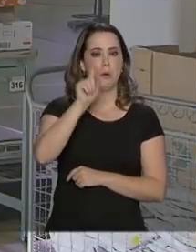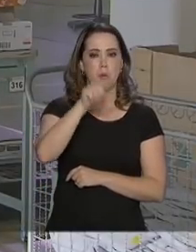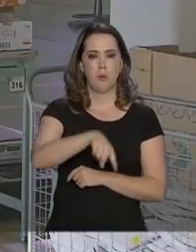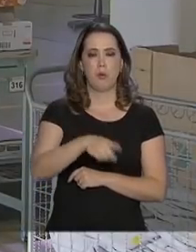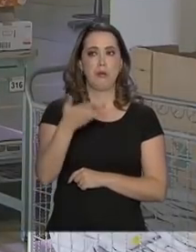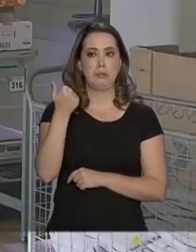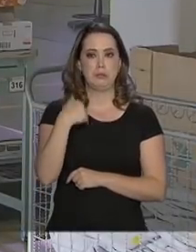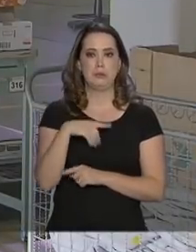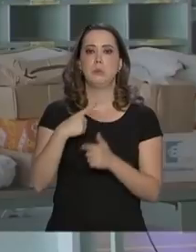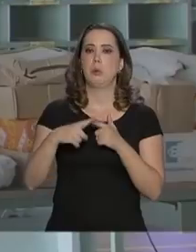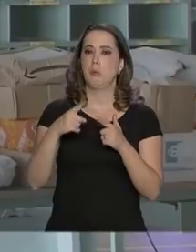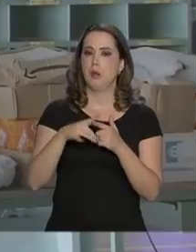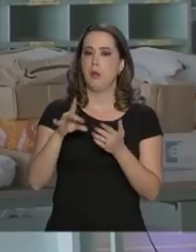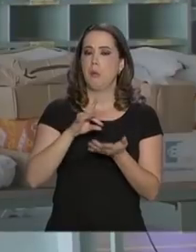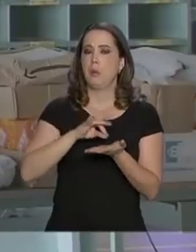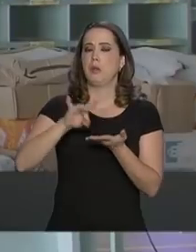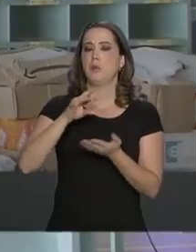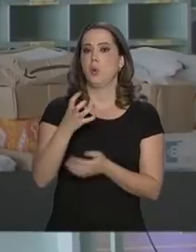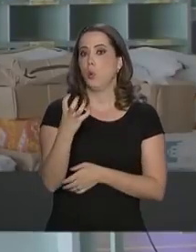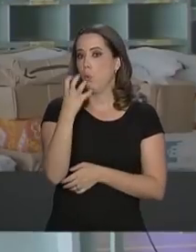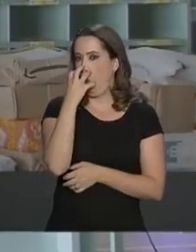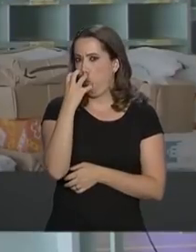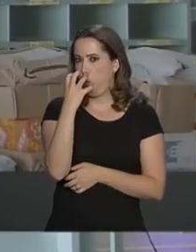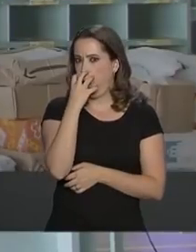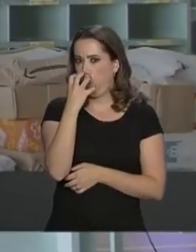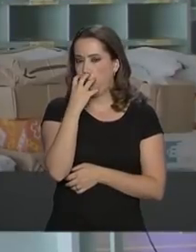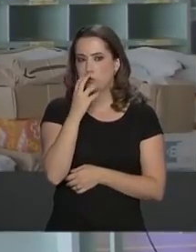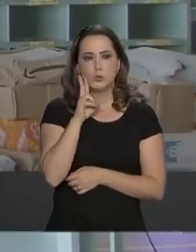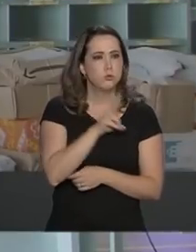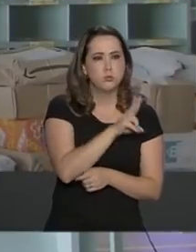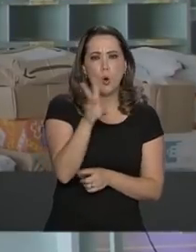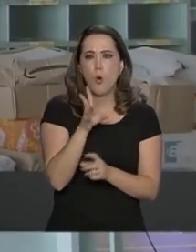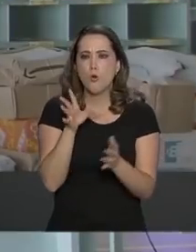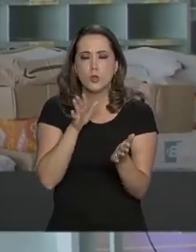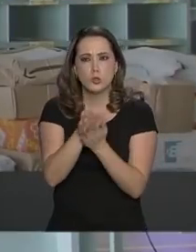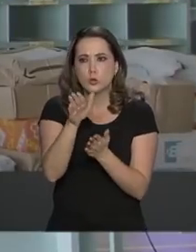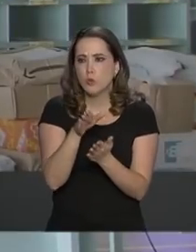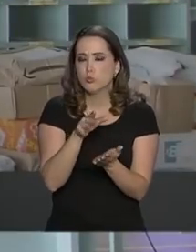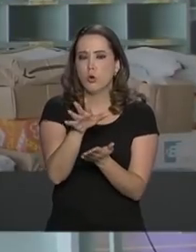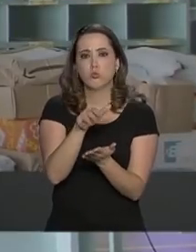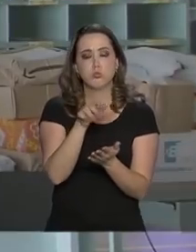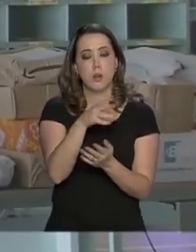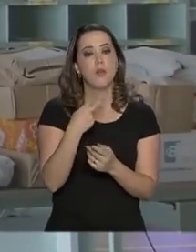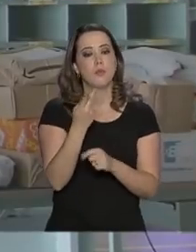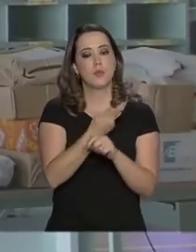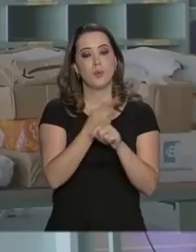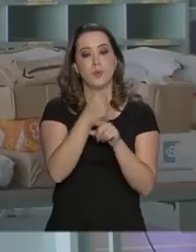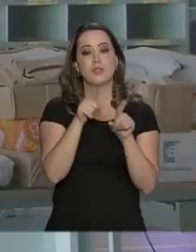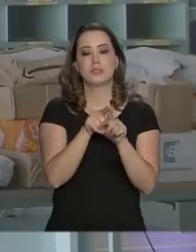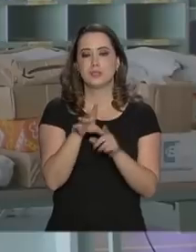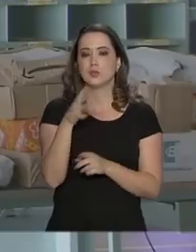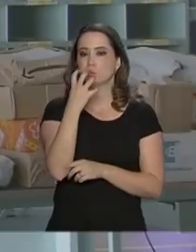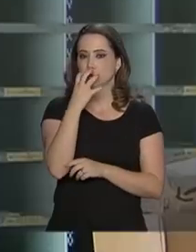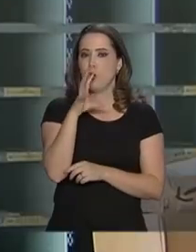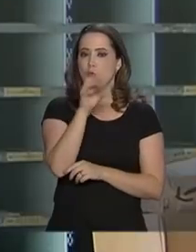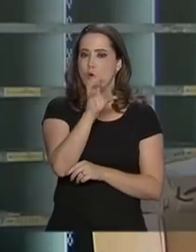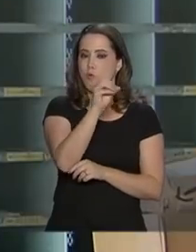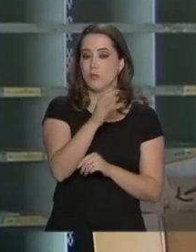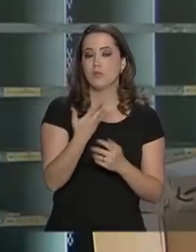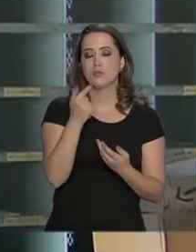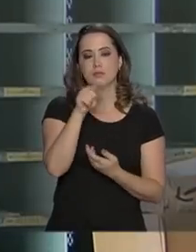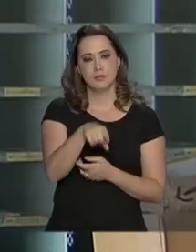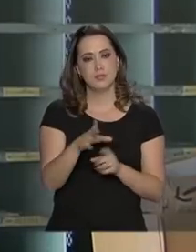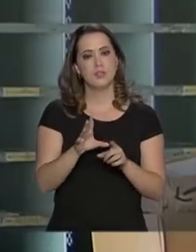era o cachorro. Ele não pode ver um carteiro que ele sai doido correndo atrás. É aquele, já chegou meu companheiro e vai atrás do carteiro. O